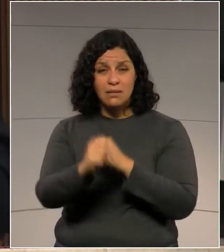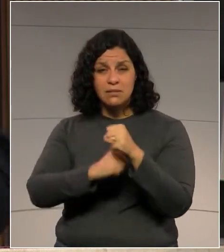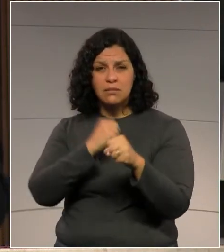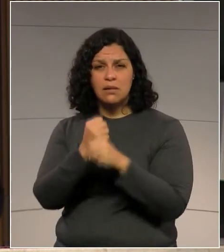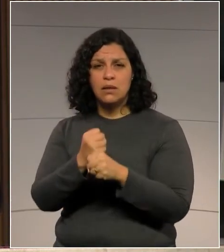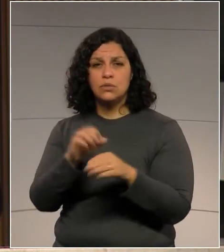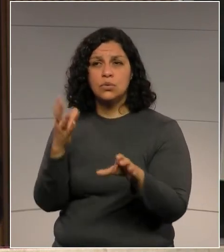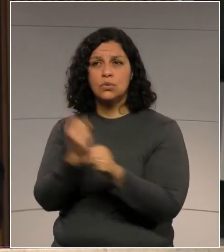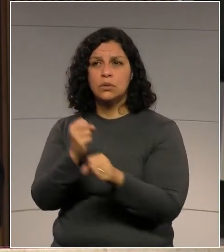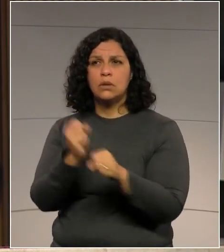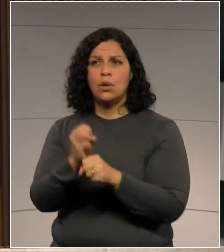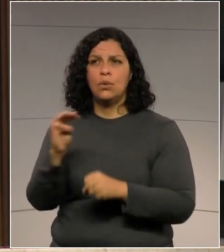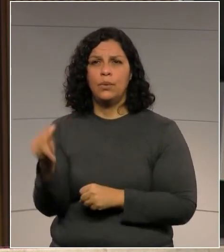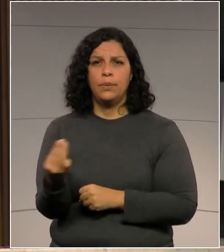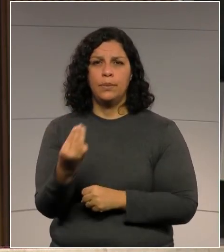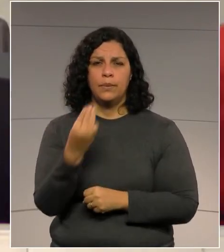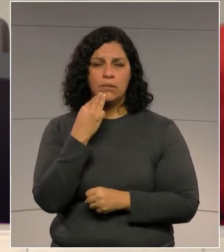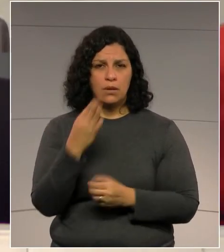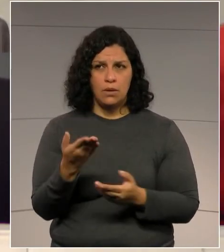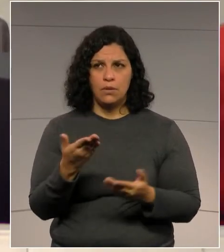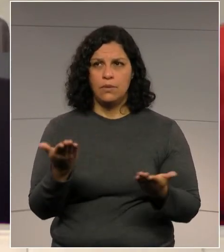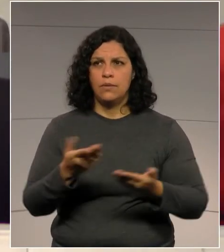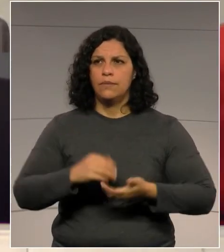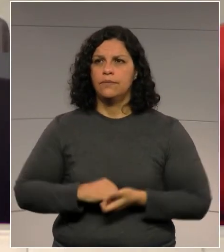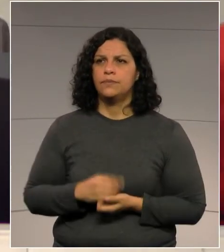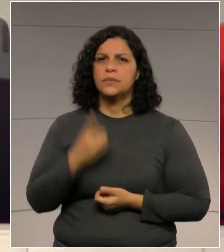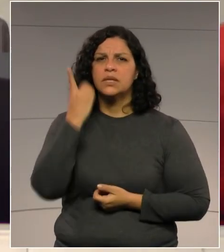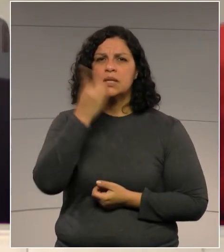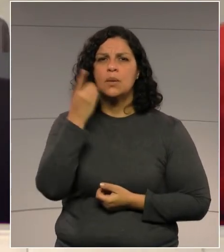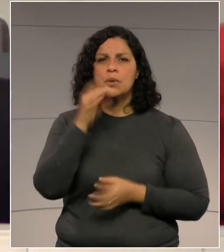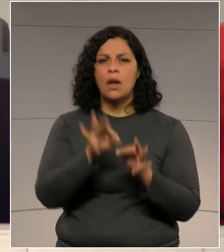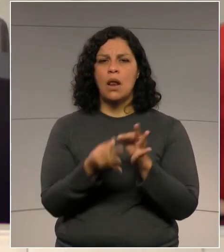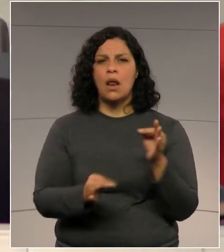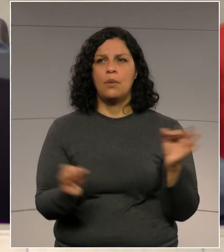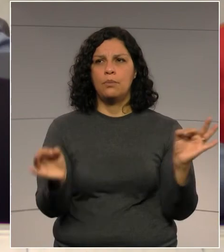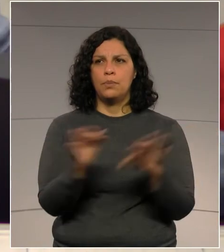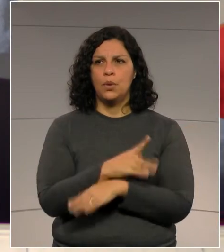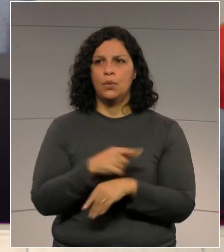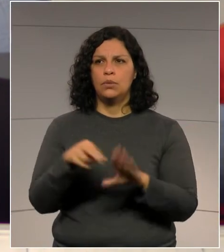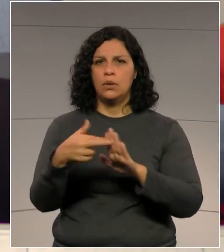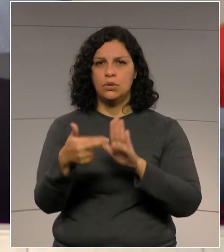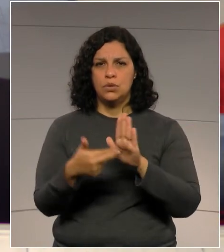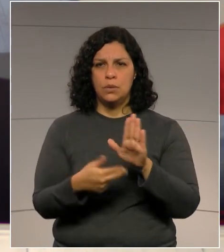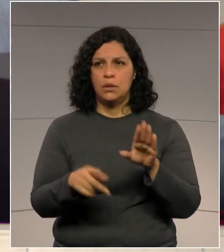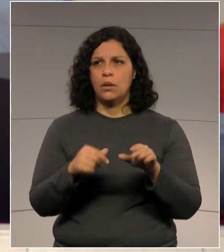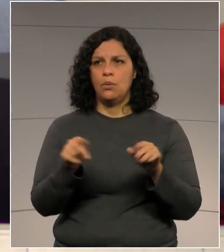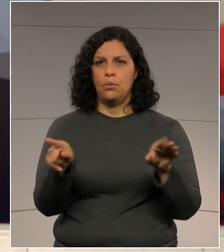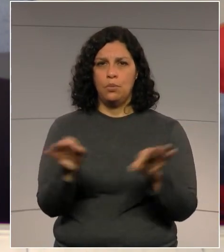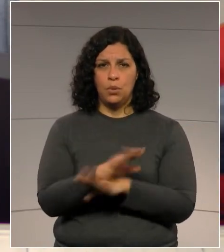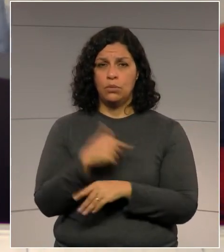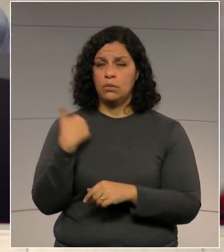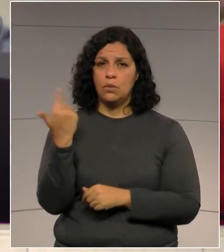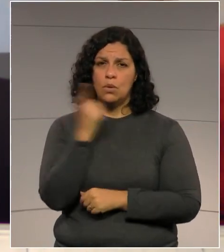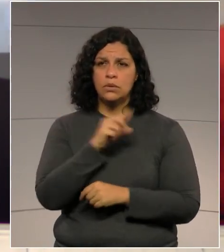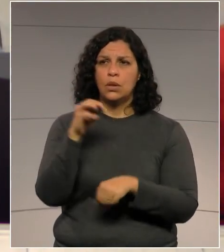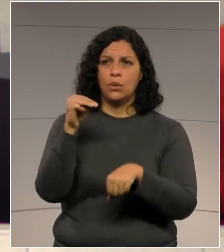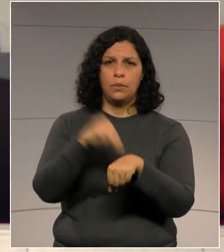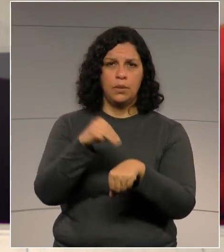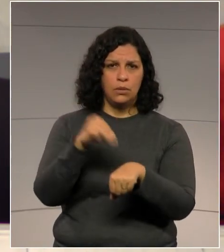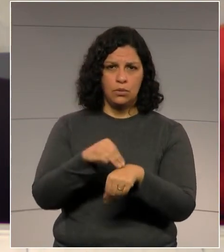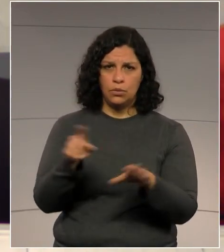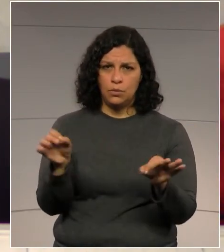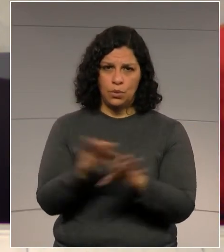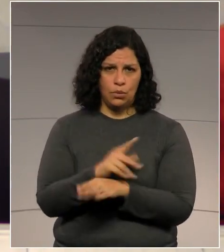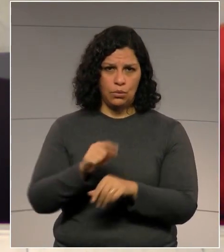E essa contribuição... Deputado, o seu encaminhamento está encerrado, regimentalmente, não cabe um minuto